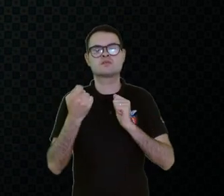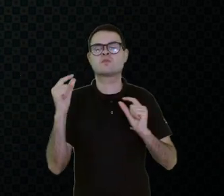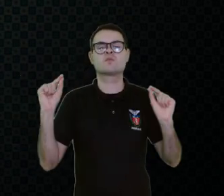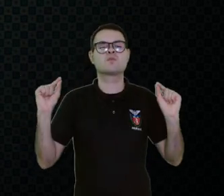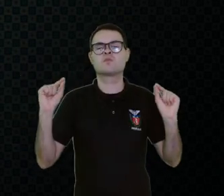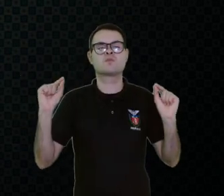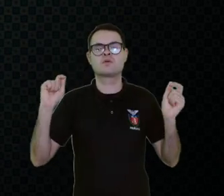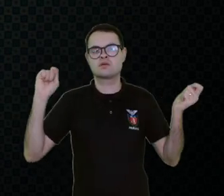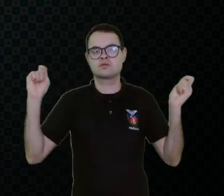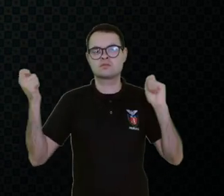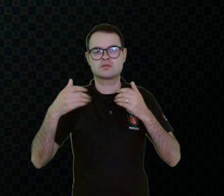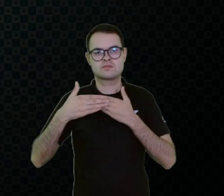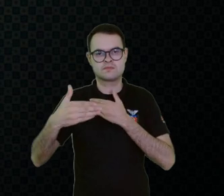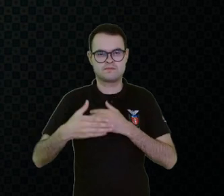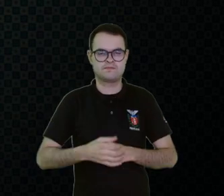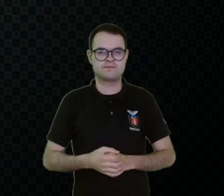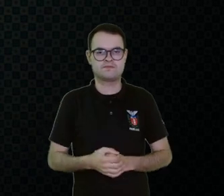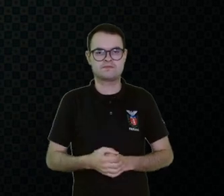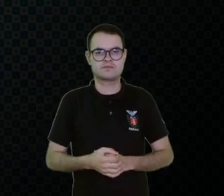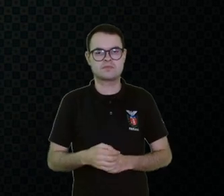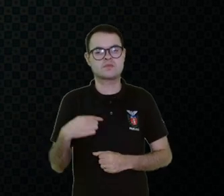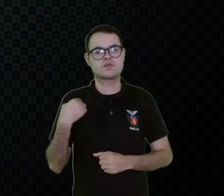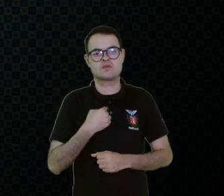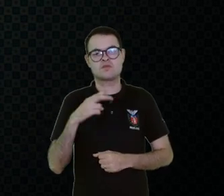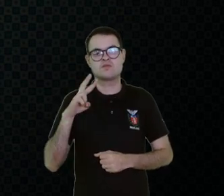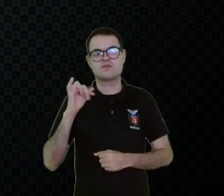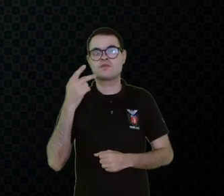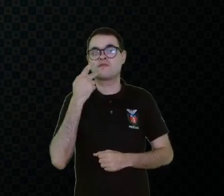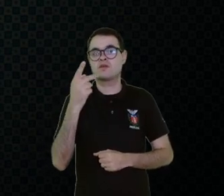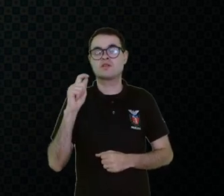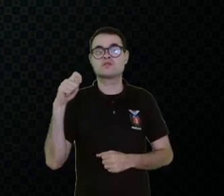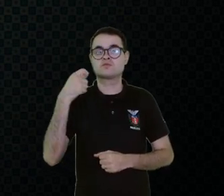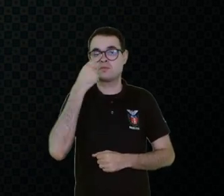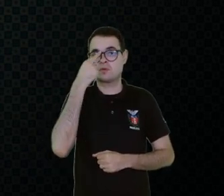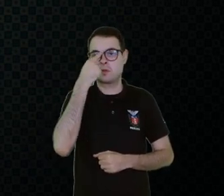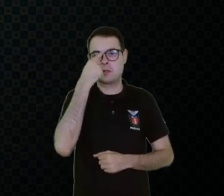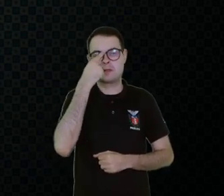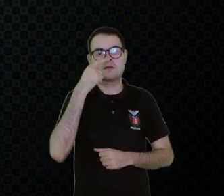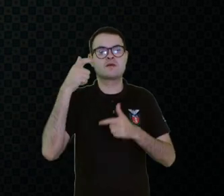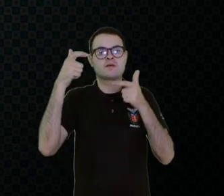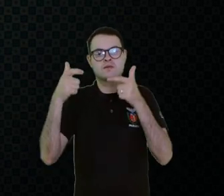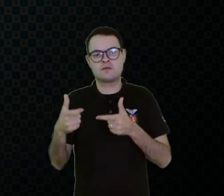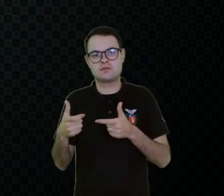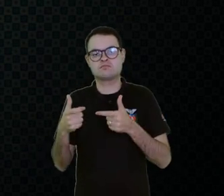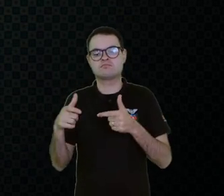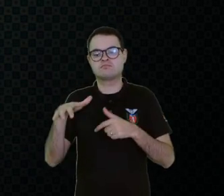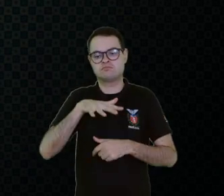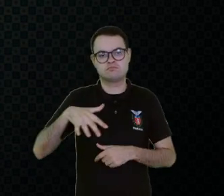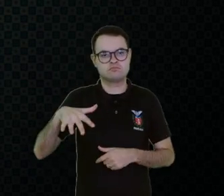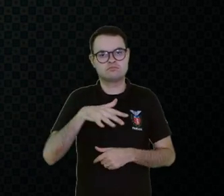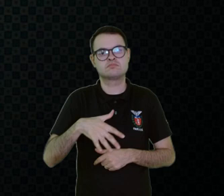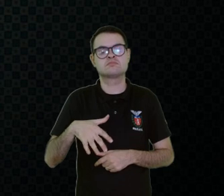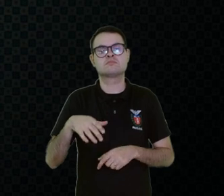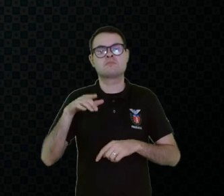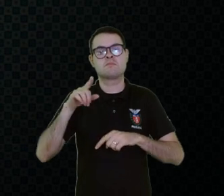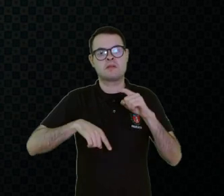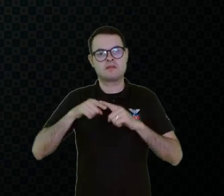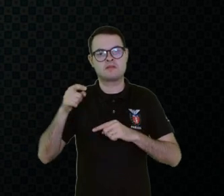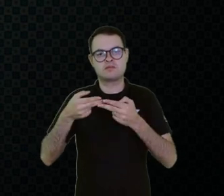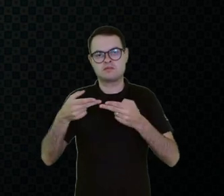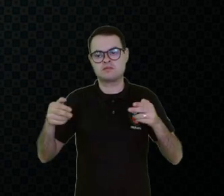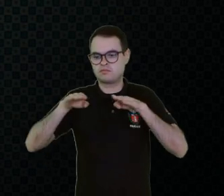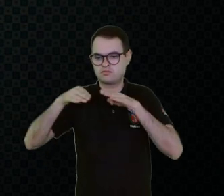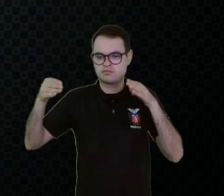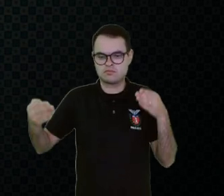adaptações são essas? Então, vamos falar um pouquinho do ambiente, do imobiliário, de sala de aula, dos materiais que a gente